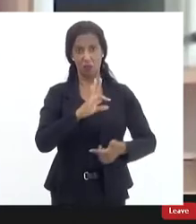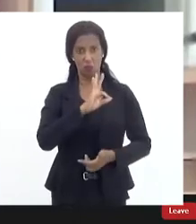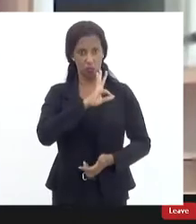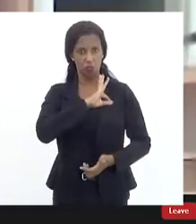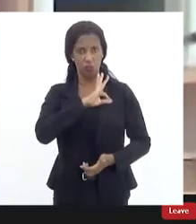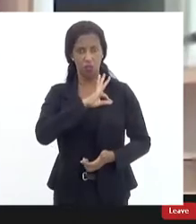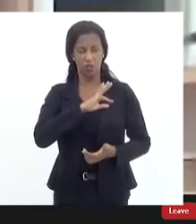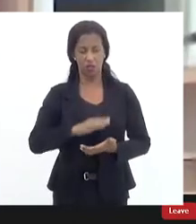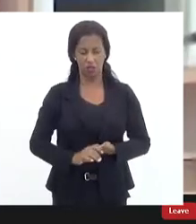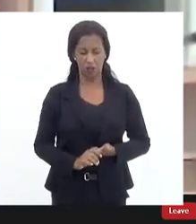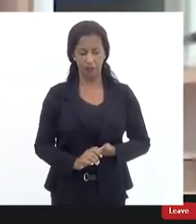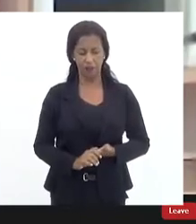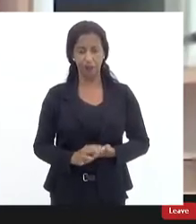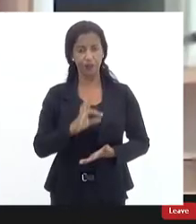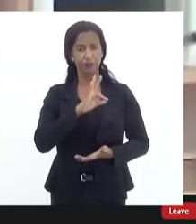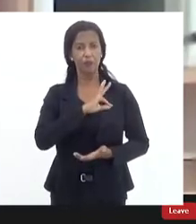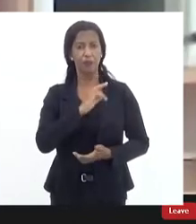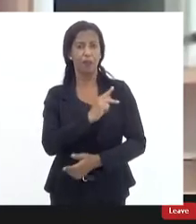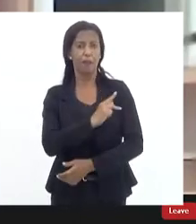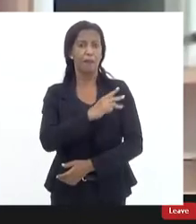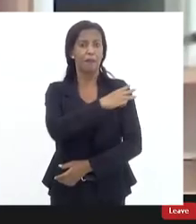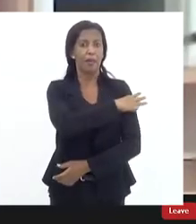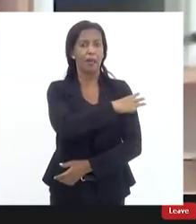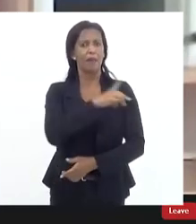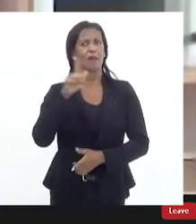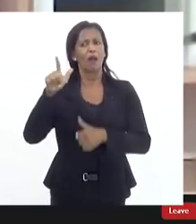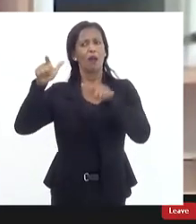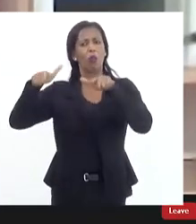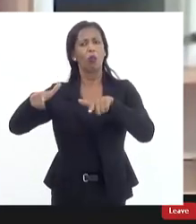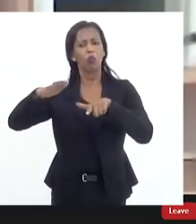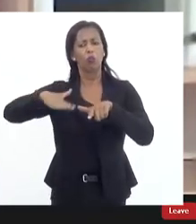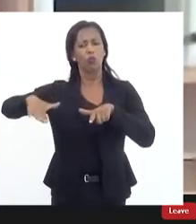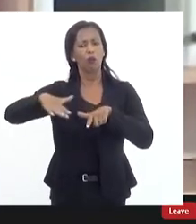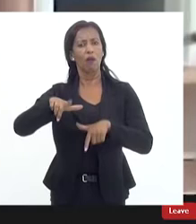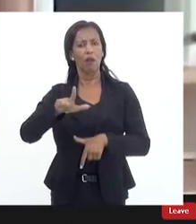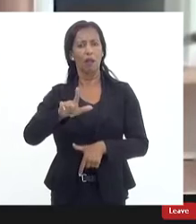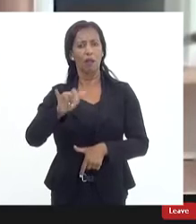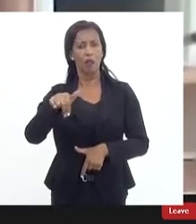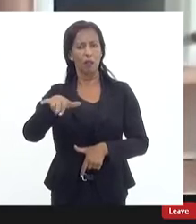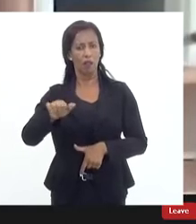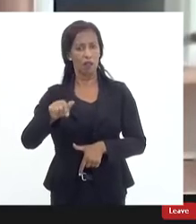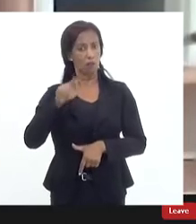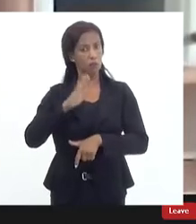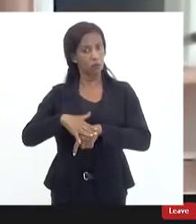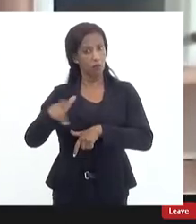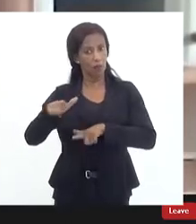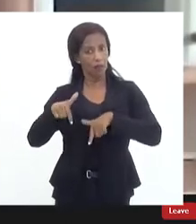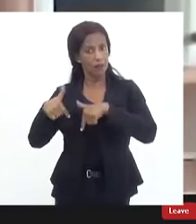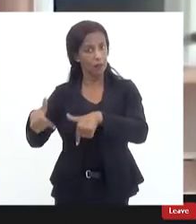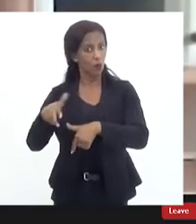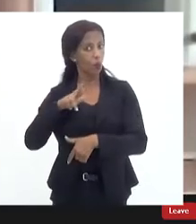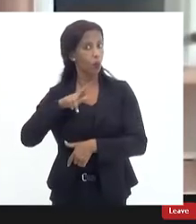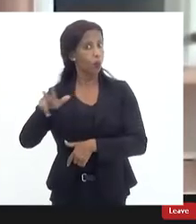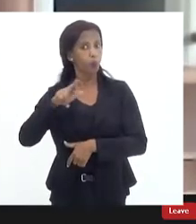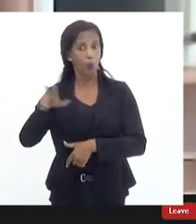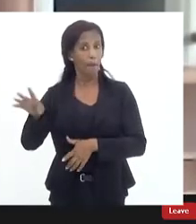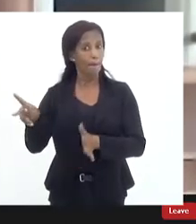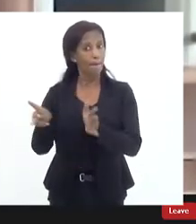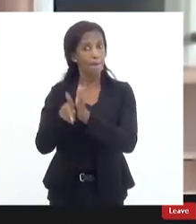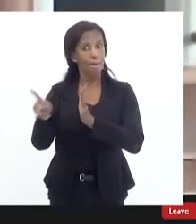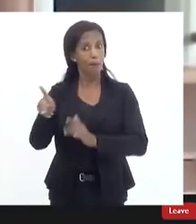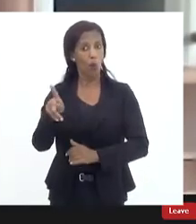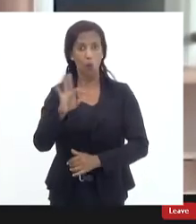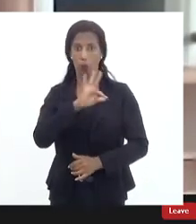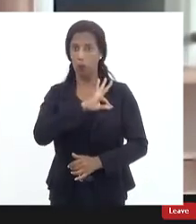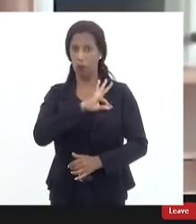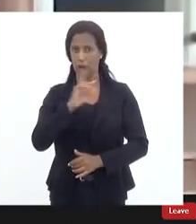da polícia militar lá no complexo do Lins aquela ação não foi uma operação policial porque era um patrulhamento de